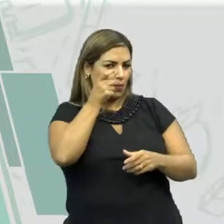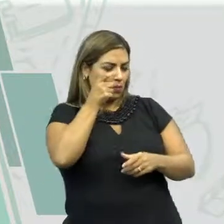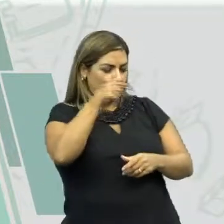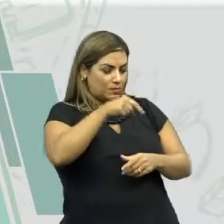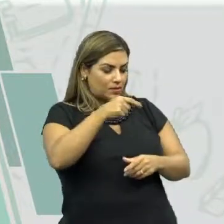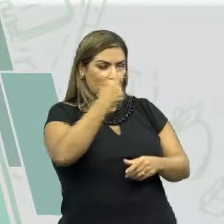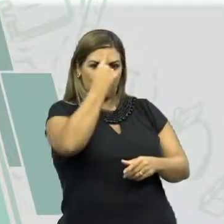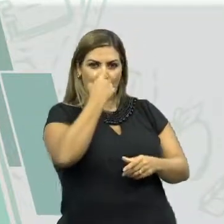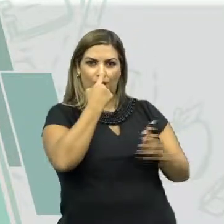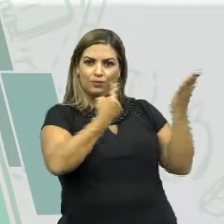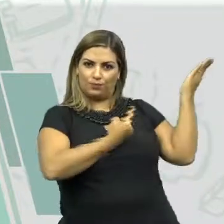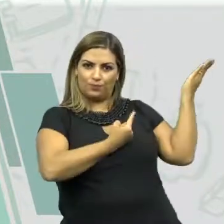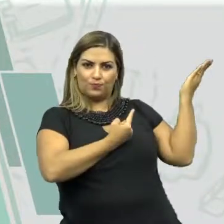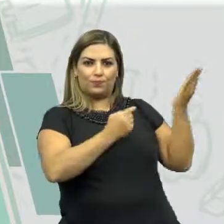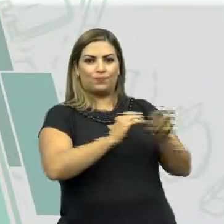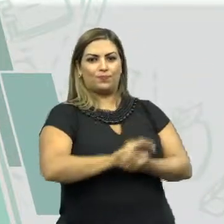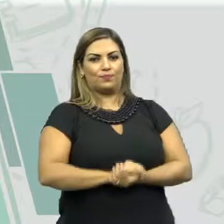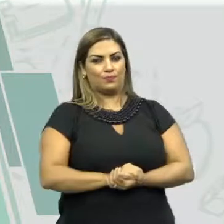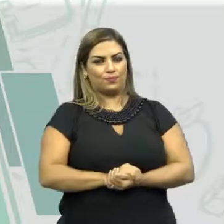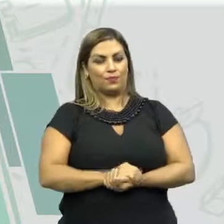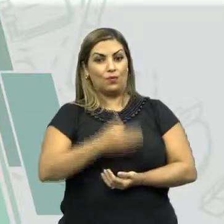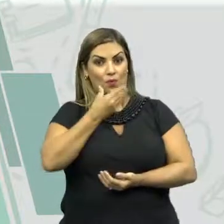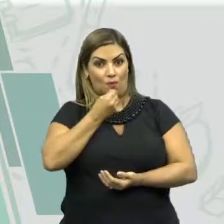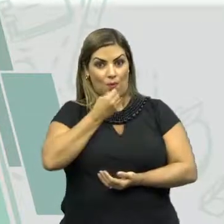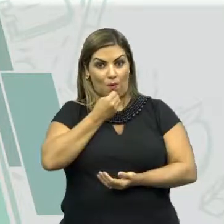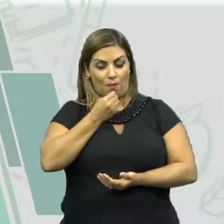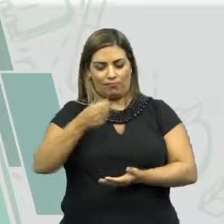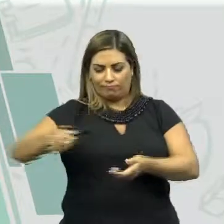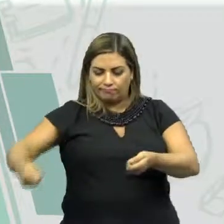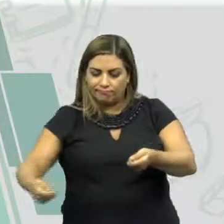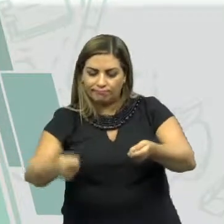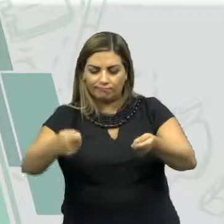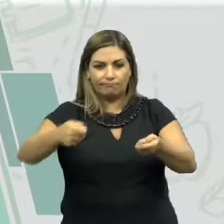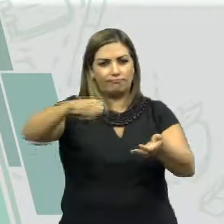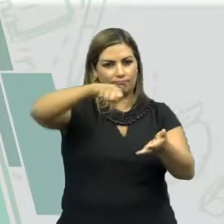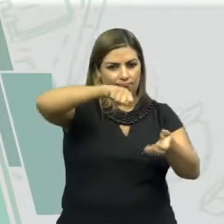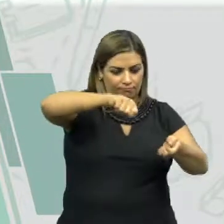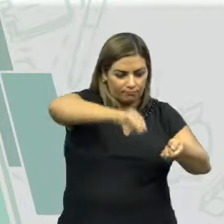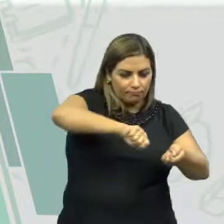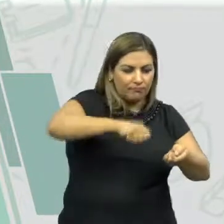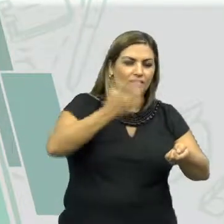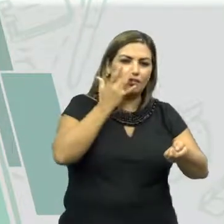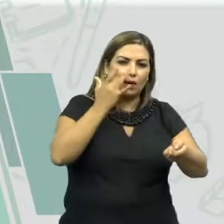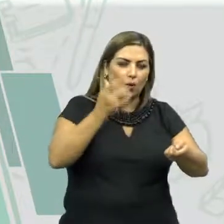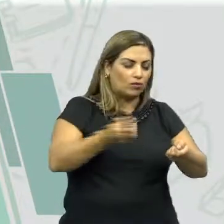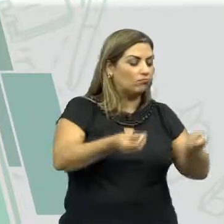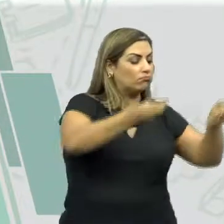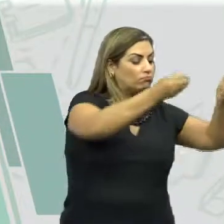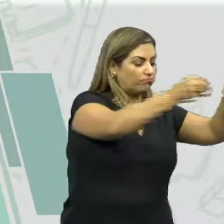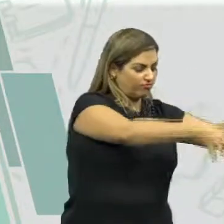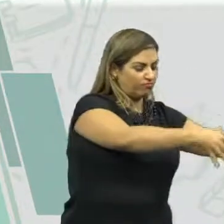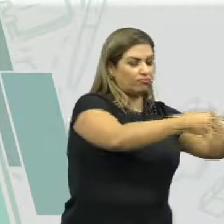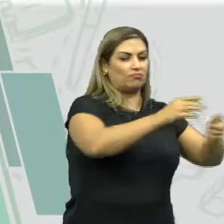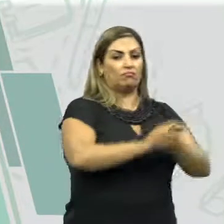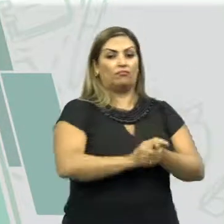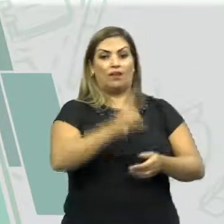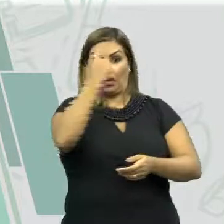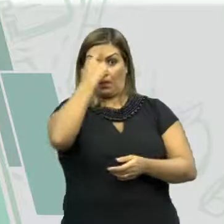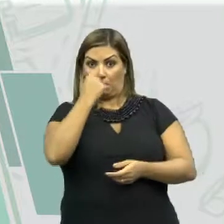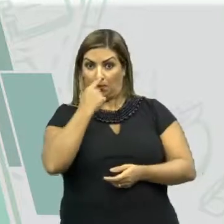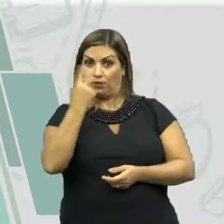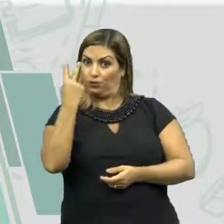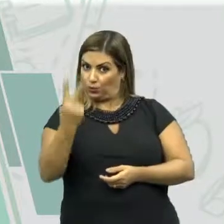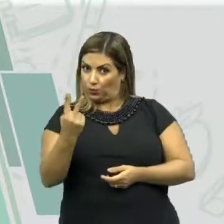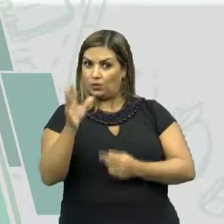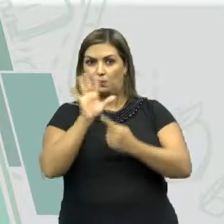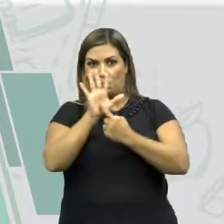Aí você vai observar a figura 1, que está mostrando o rapaz coletando o lixo e jogando no descarte. A figura